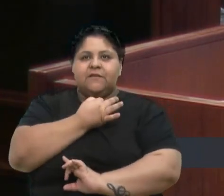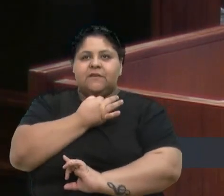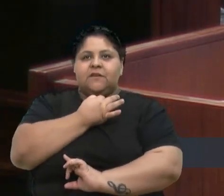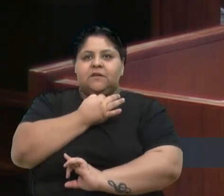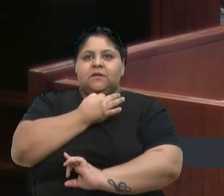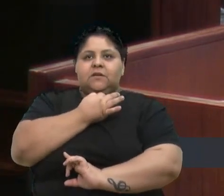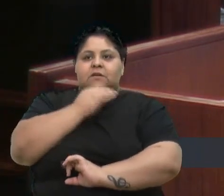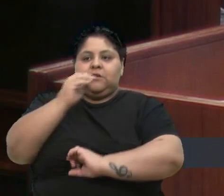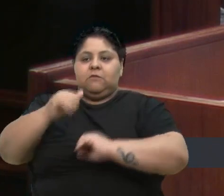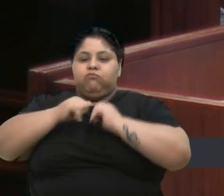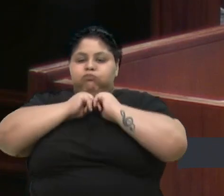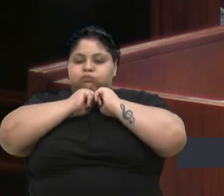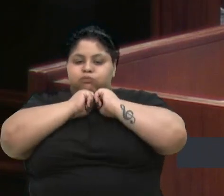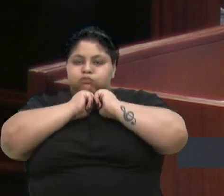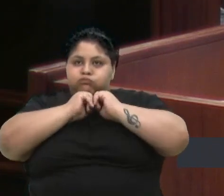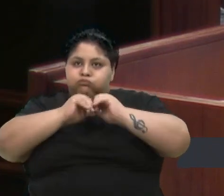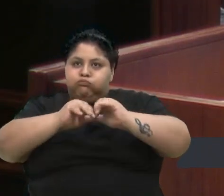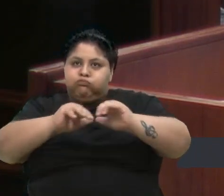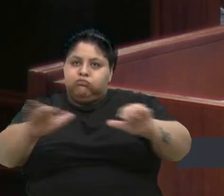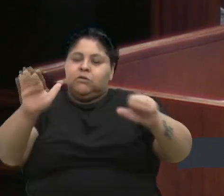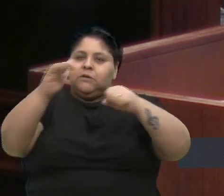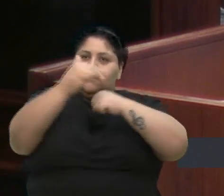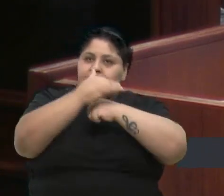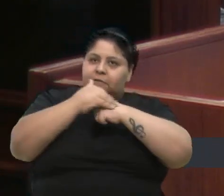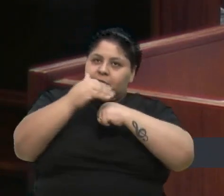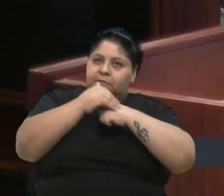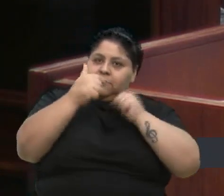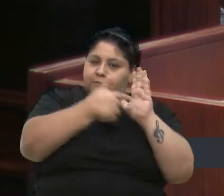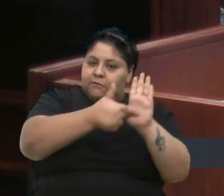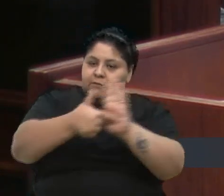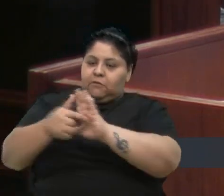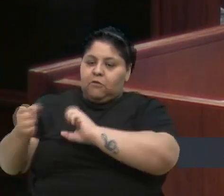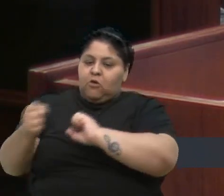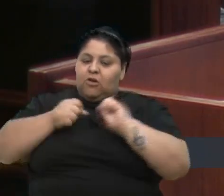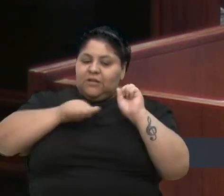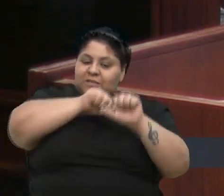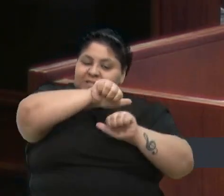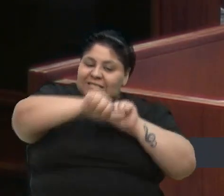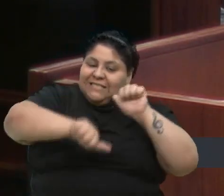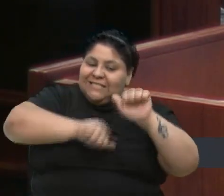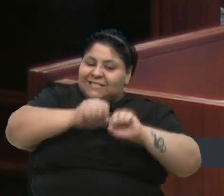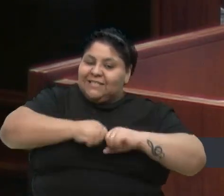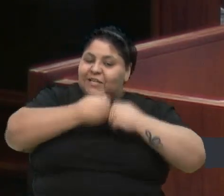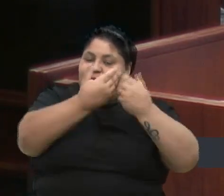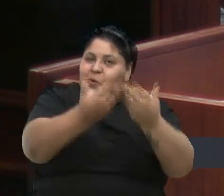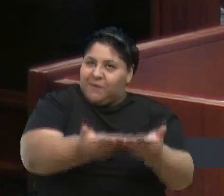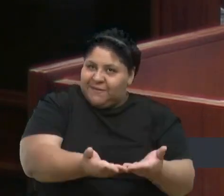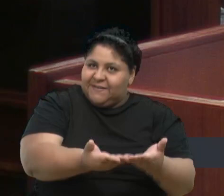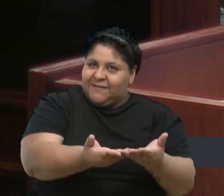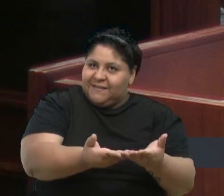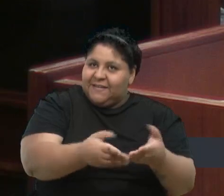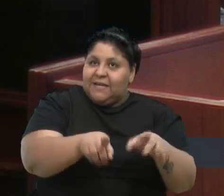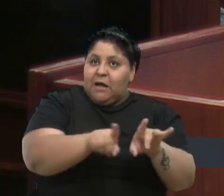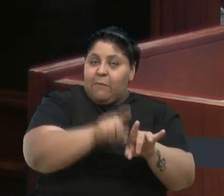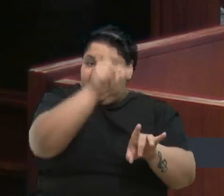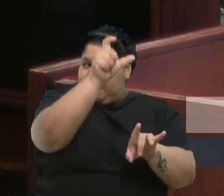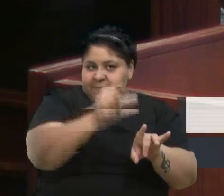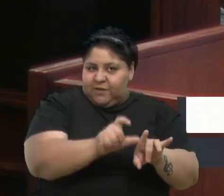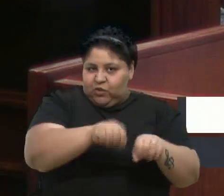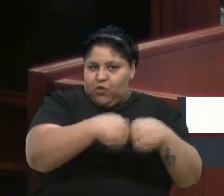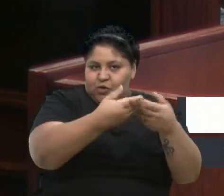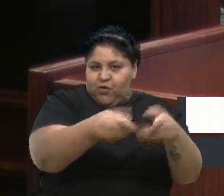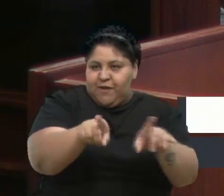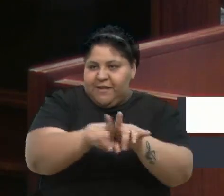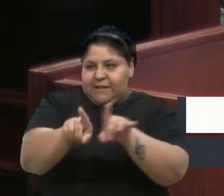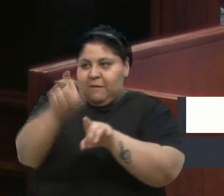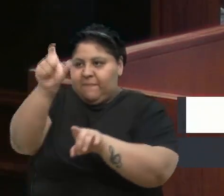levar a mensagem da generosidade e mostrar o poder transformador da doação, tanto para quem doa como para quem